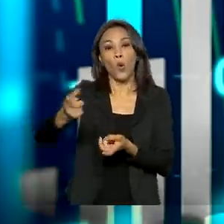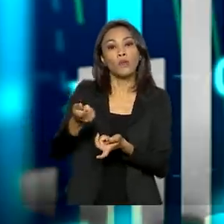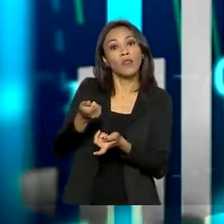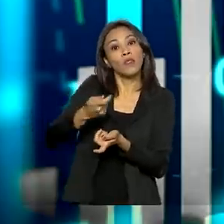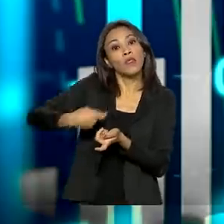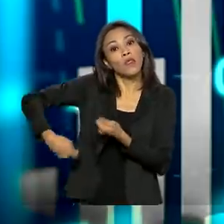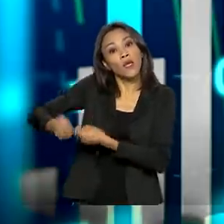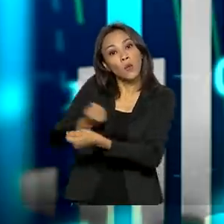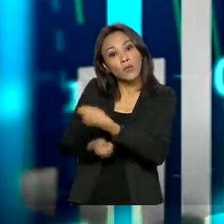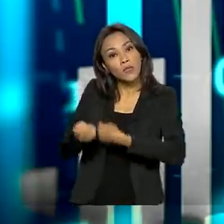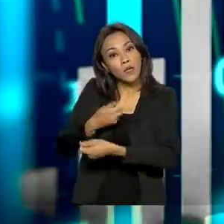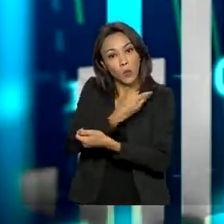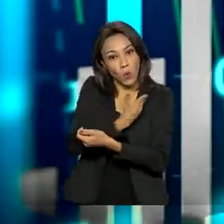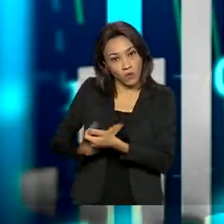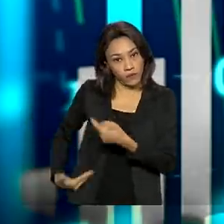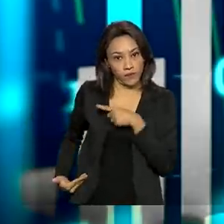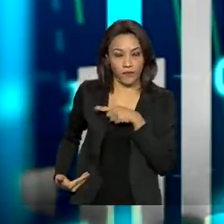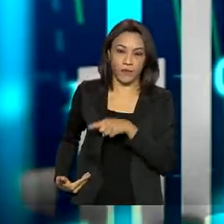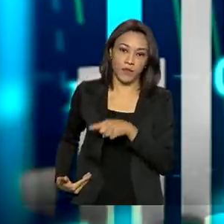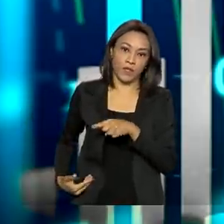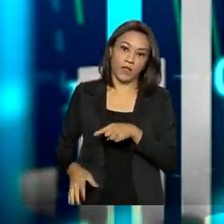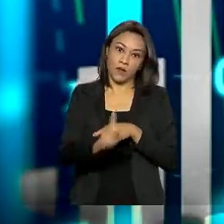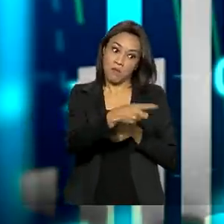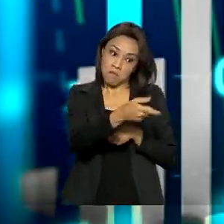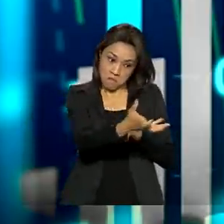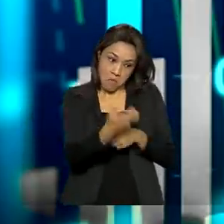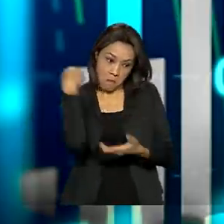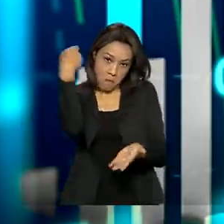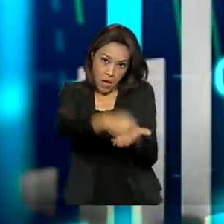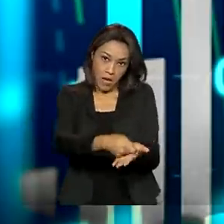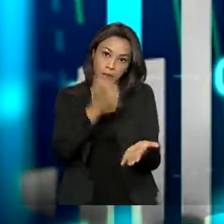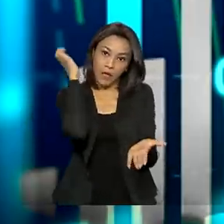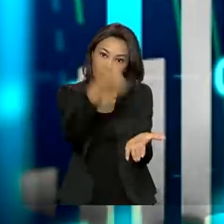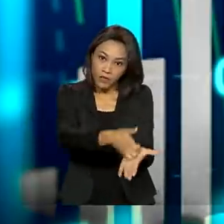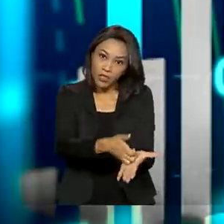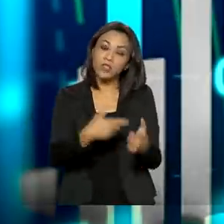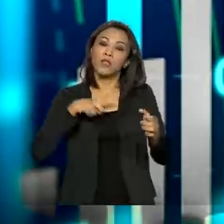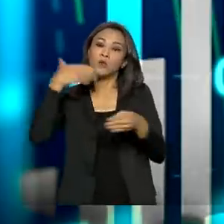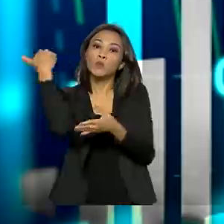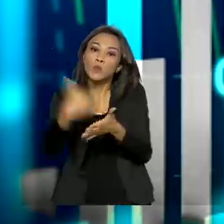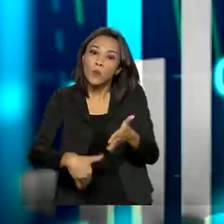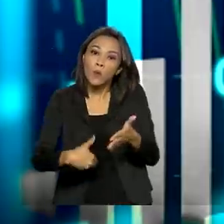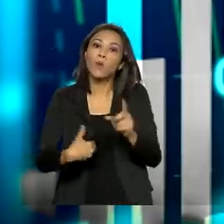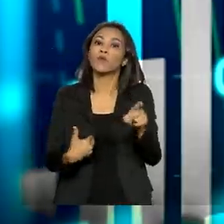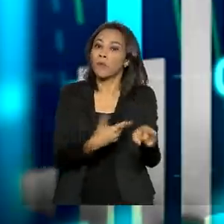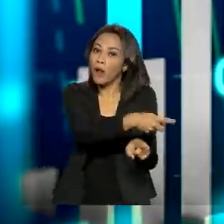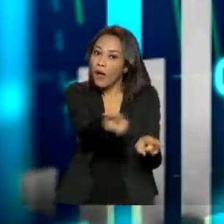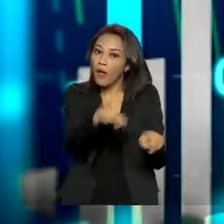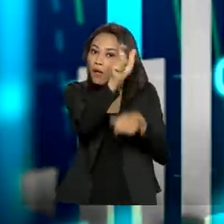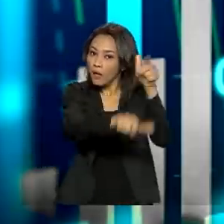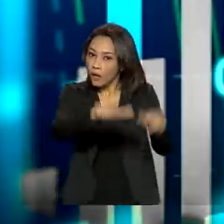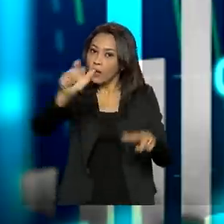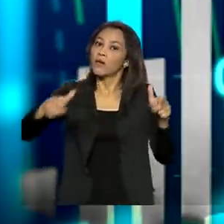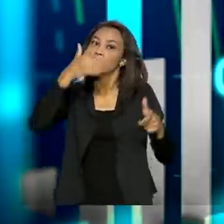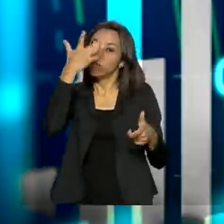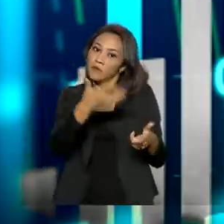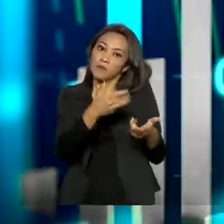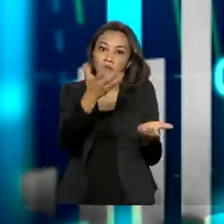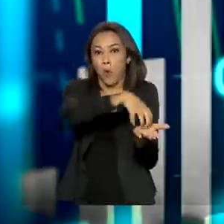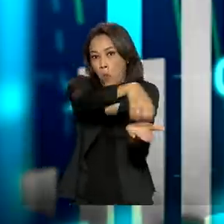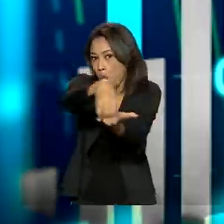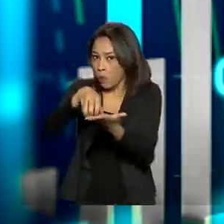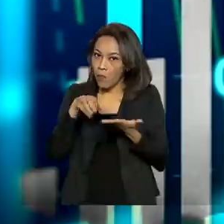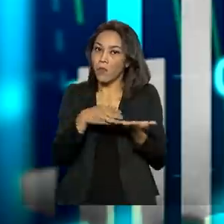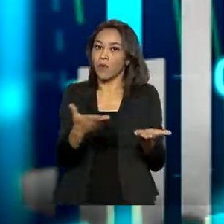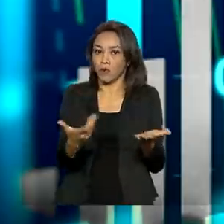governo, com aqueles que quiserem um pagamento à vista, então o governo vai oferecer um desconto para esse pagamento. Já mencionamos